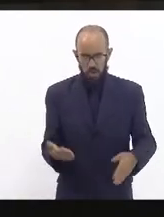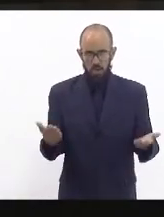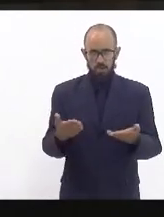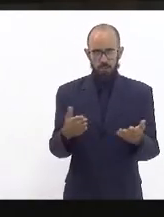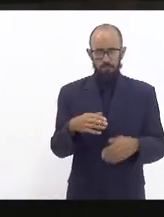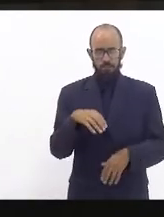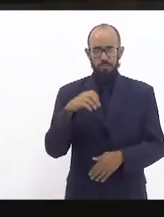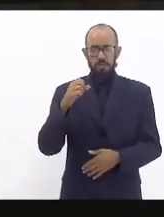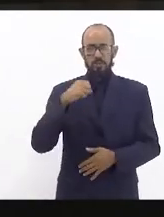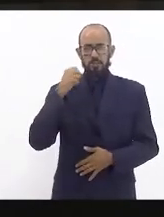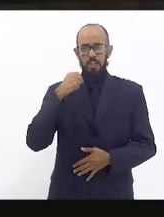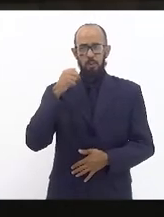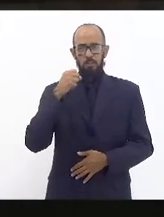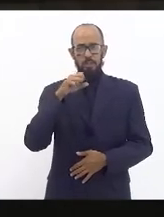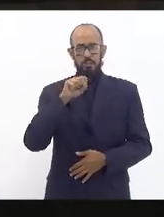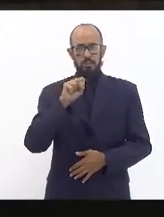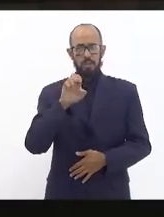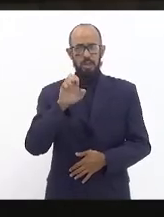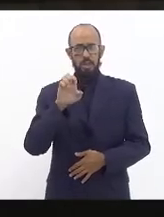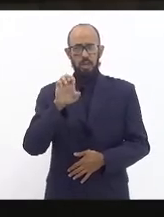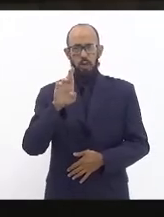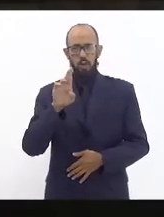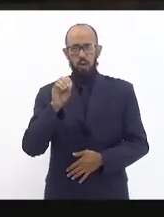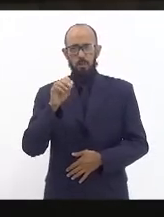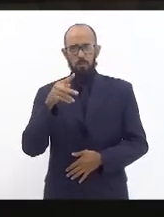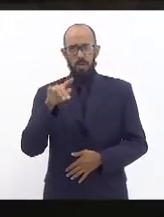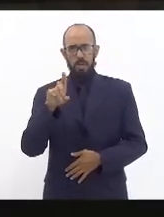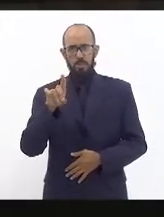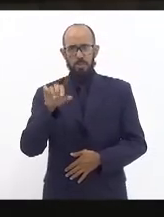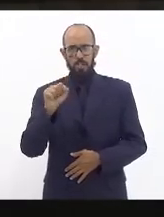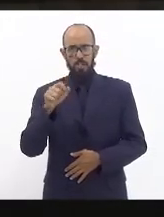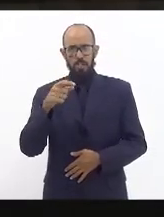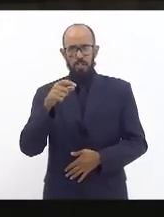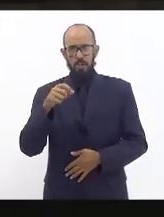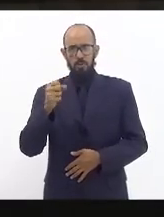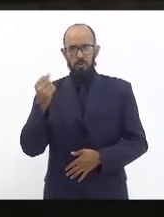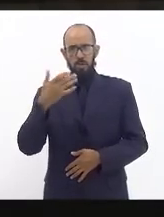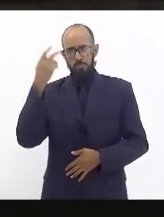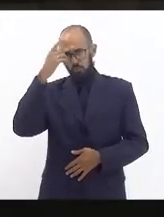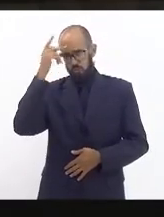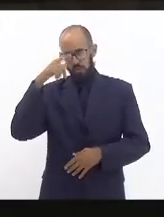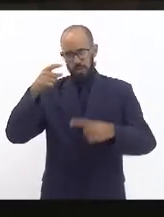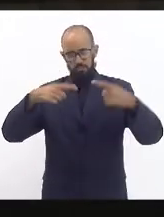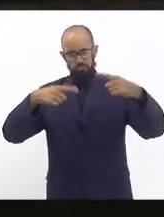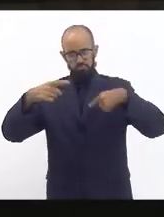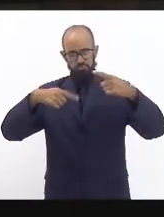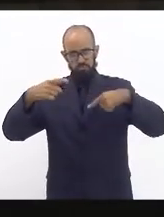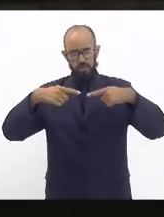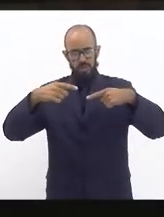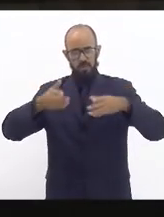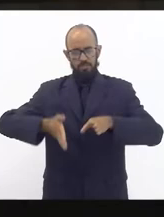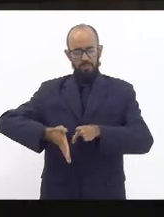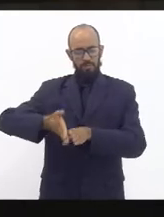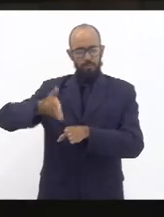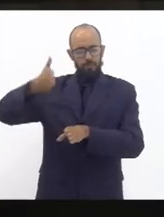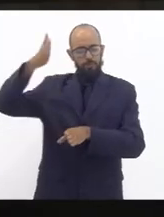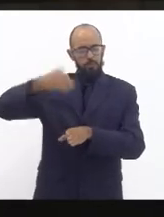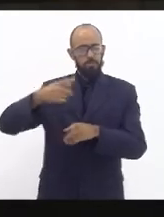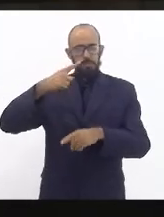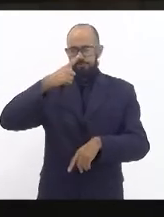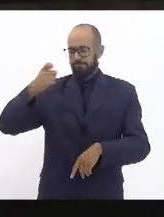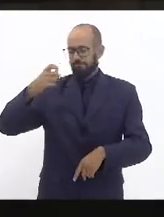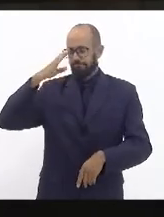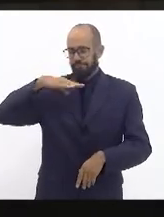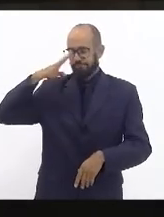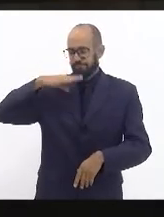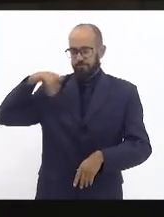Seropédica quem passa pelo arco metropolitano quando chega próximo do aterro sanitário levanta o vidro no mau cheiro que tem está lá em Seropédica